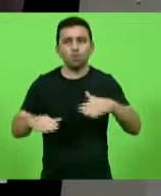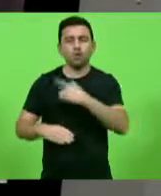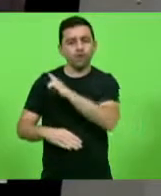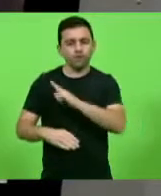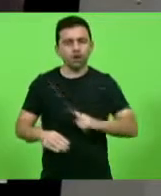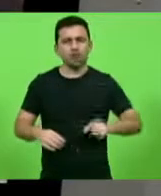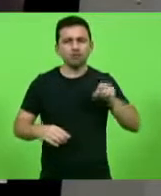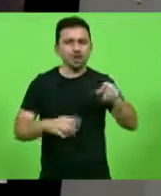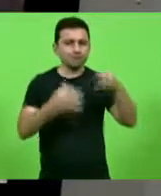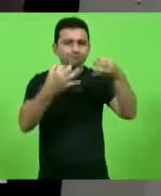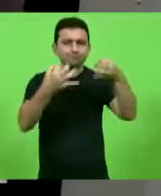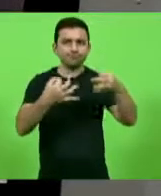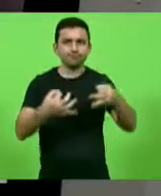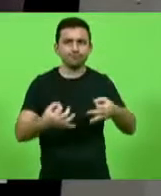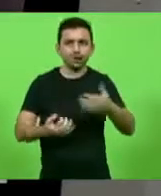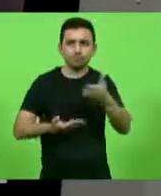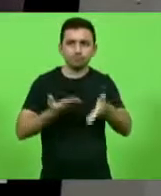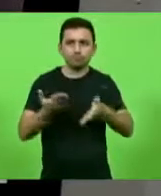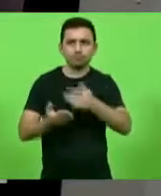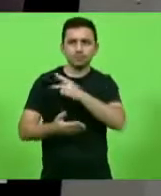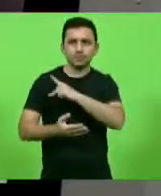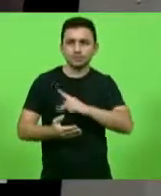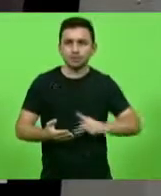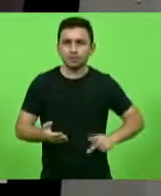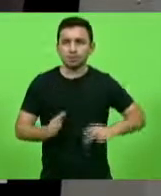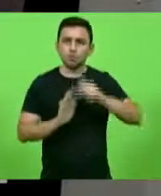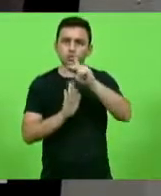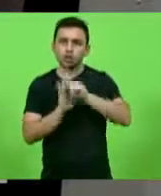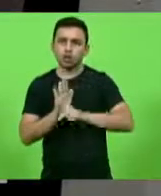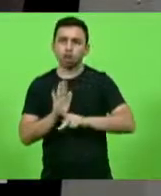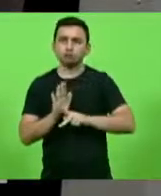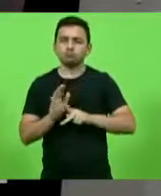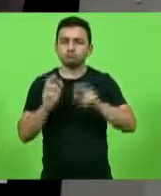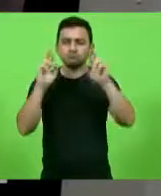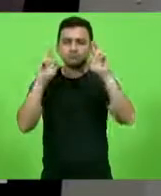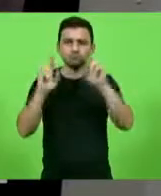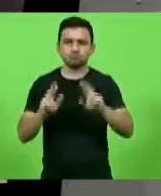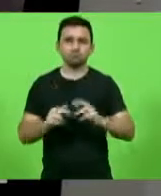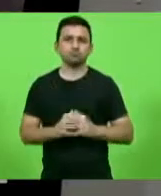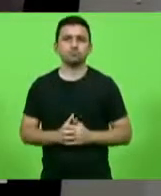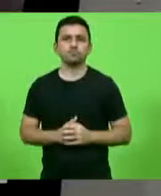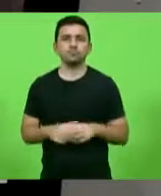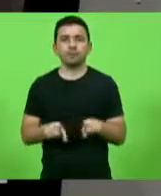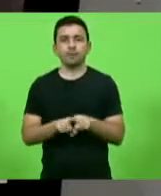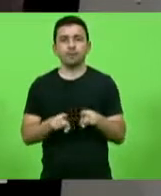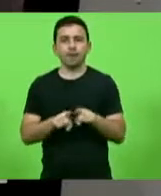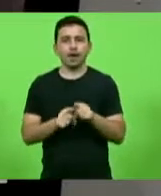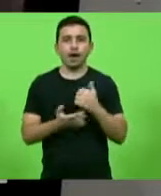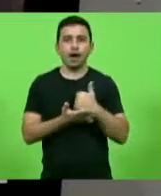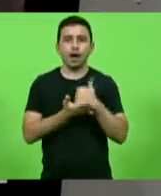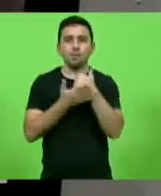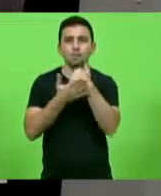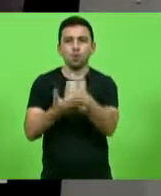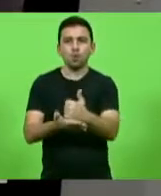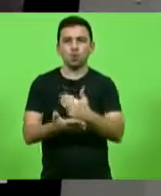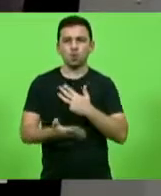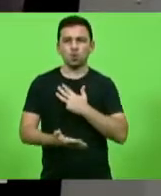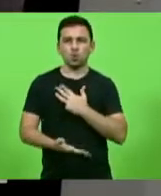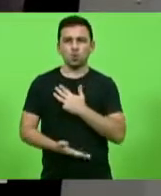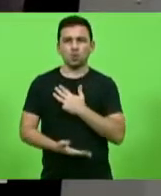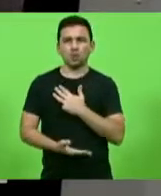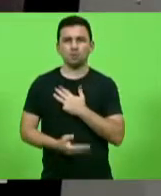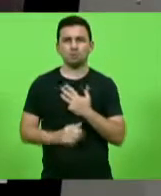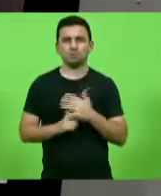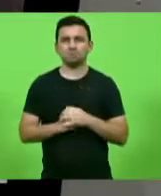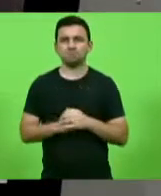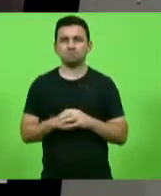tratando o presidente e o projeto de governo que nós temos com muito respeito. Próximo. Demonstrou apoio à alforria do Lula? Será? Olha